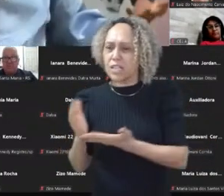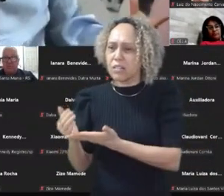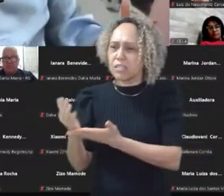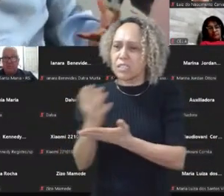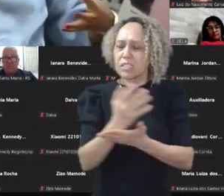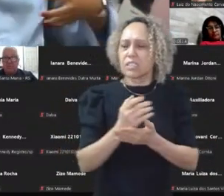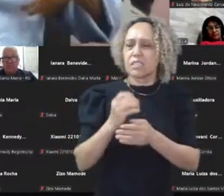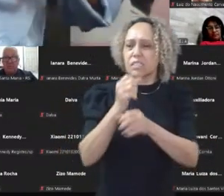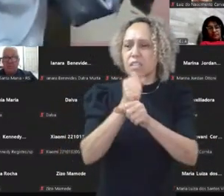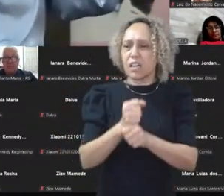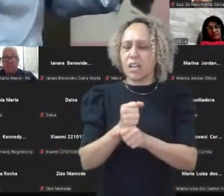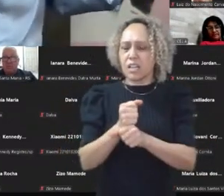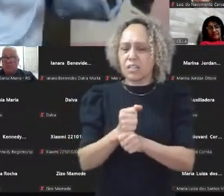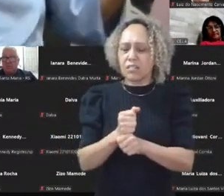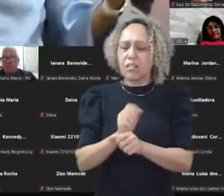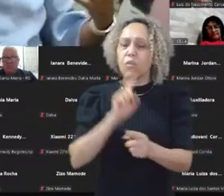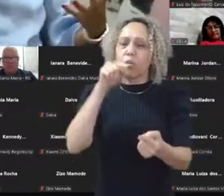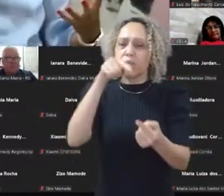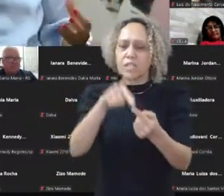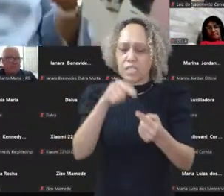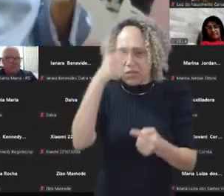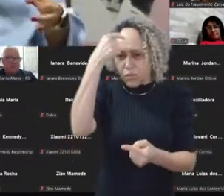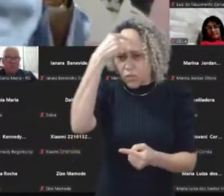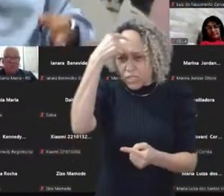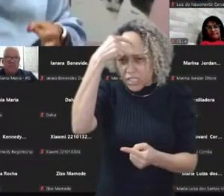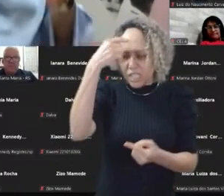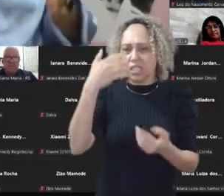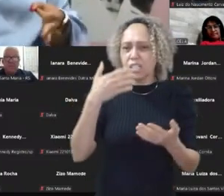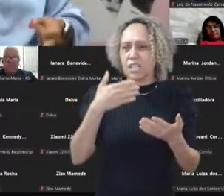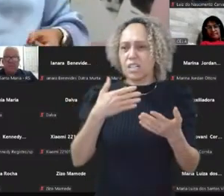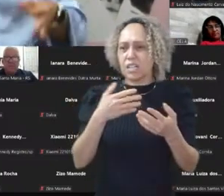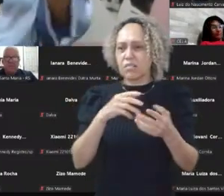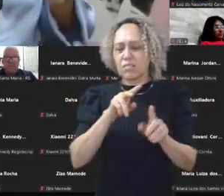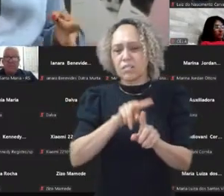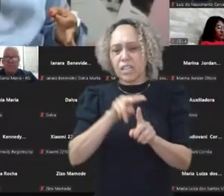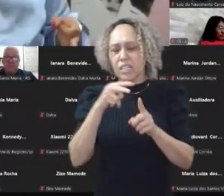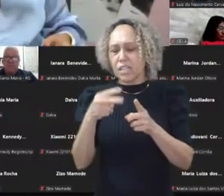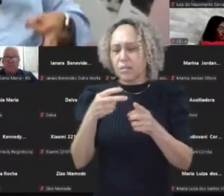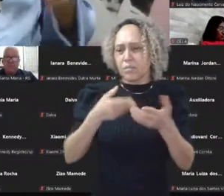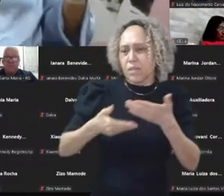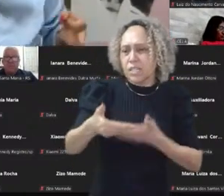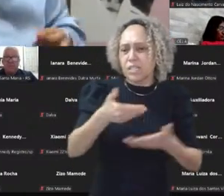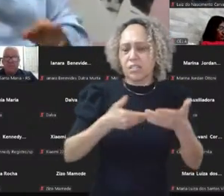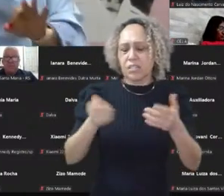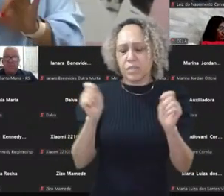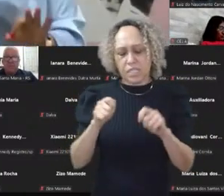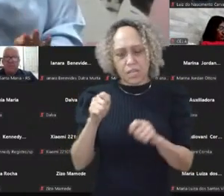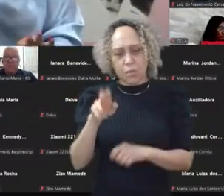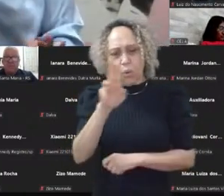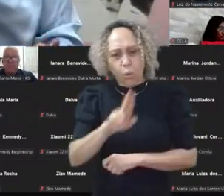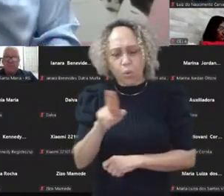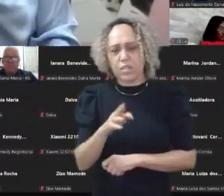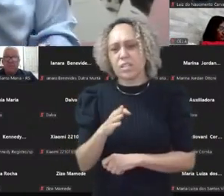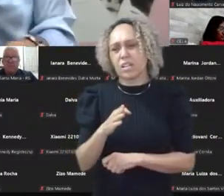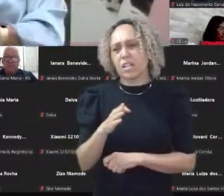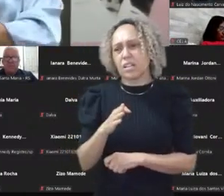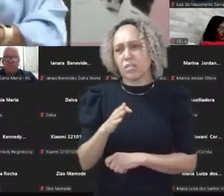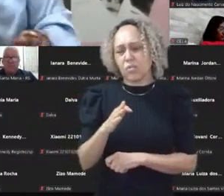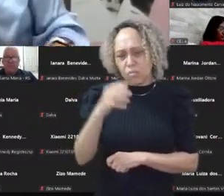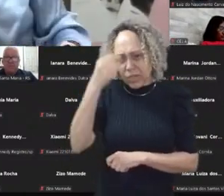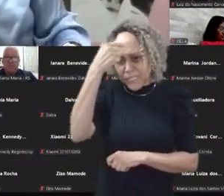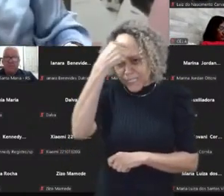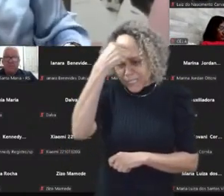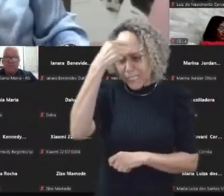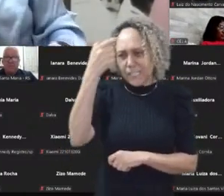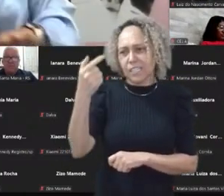conscientização, visa fazer essa mediação. mas nós precisamos usar com mais ciência, com mais metodologia. Se a gente não utilizar, nós estamos